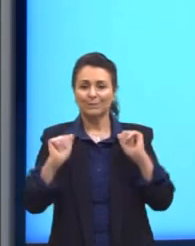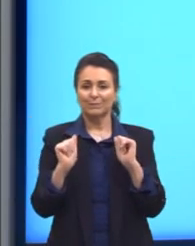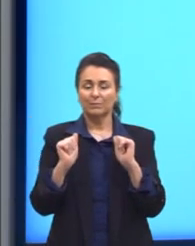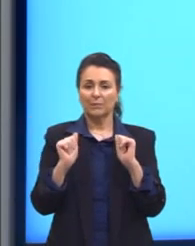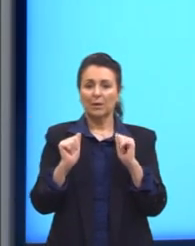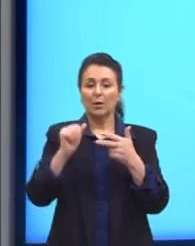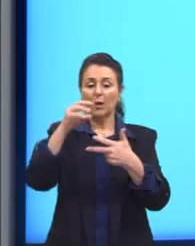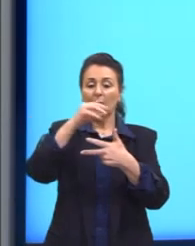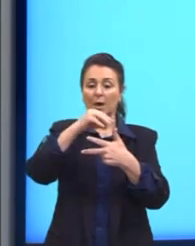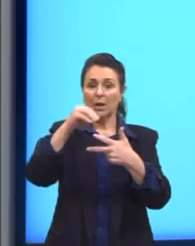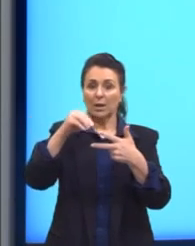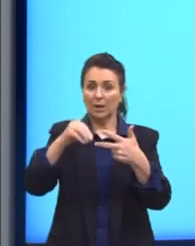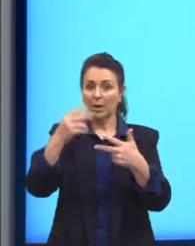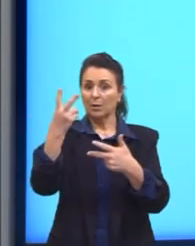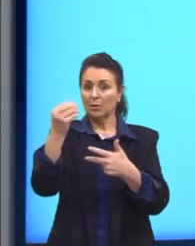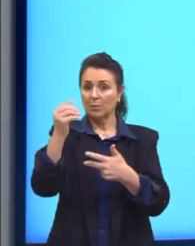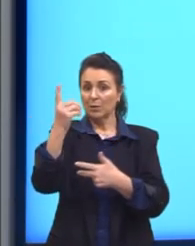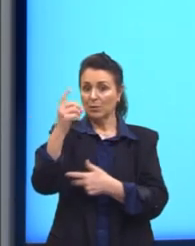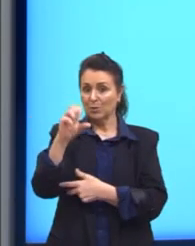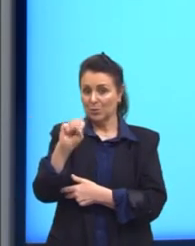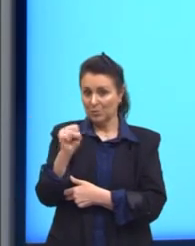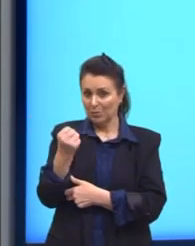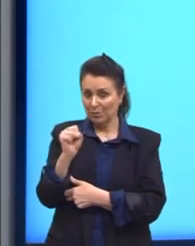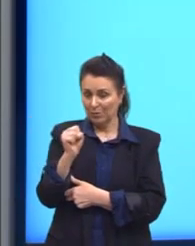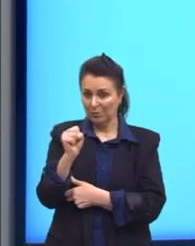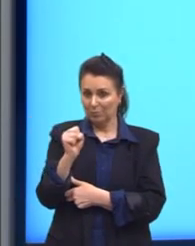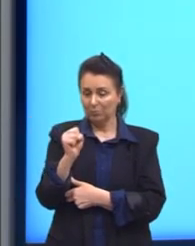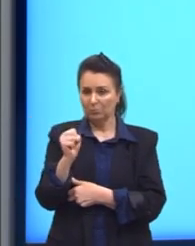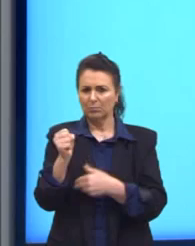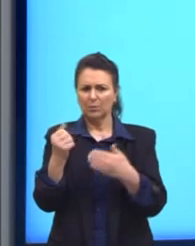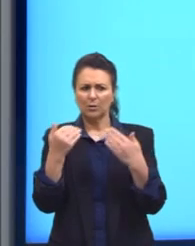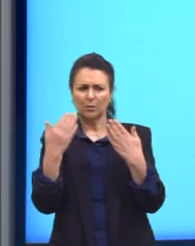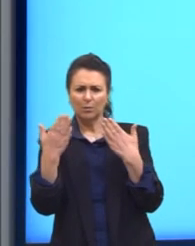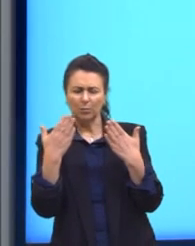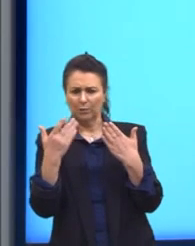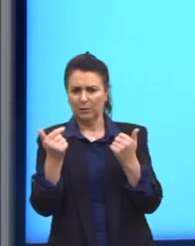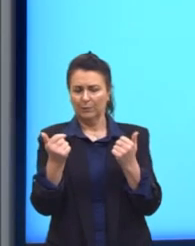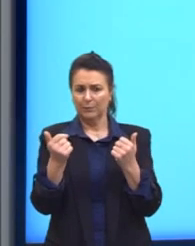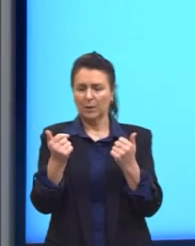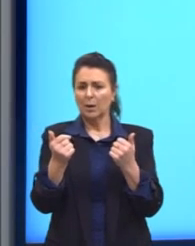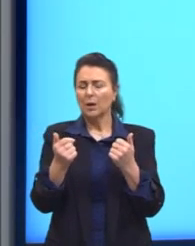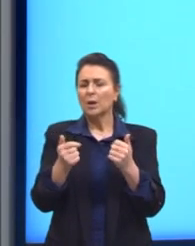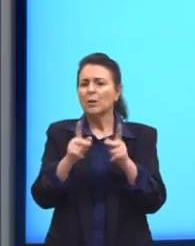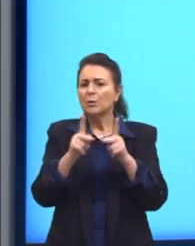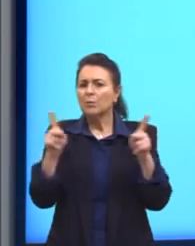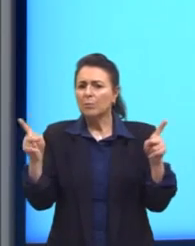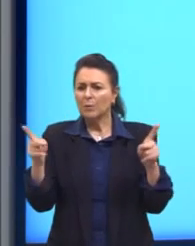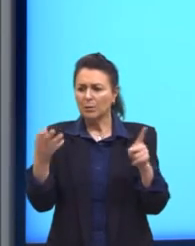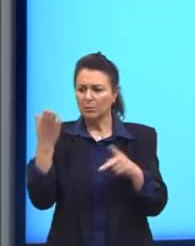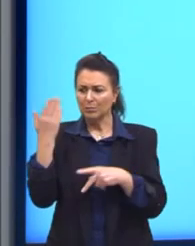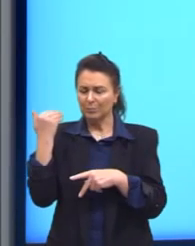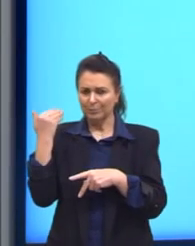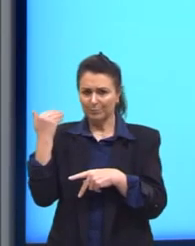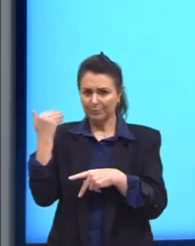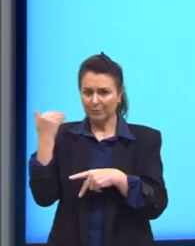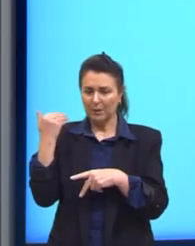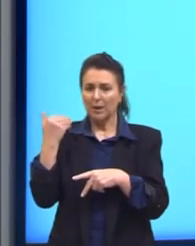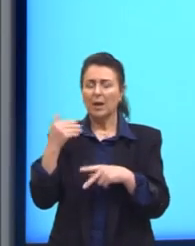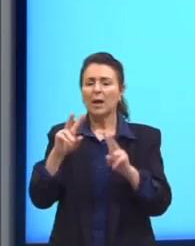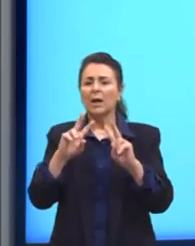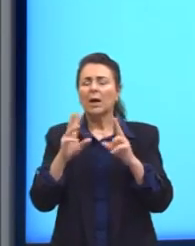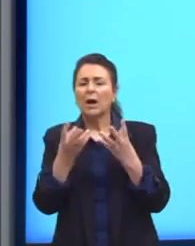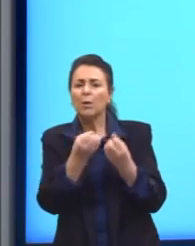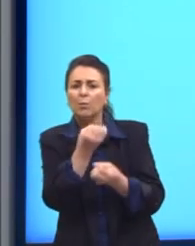Enem 2018. Não há dúvida de que nos últimos tempos, em função da velocidade do volume e da